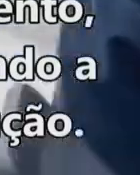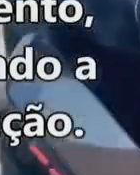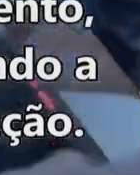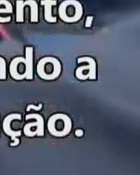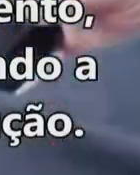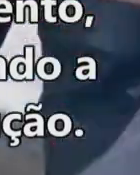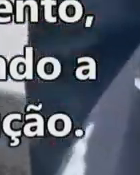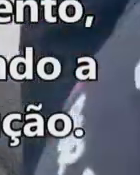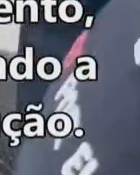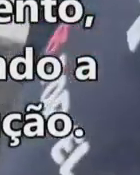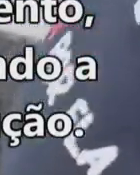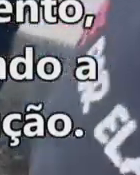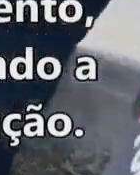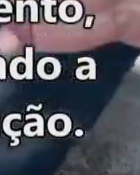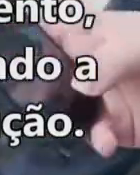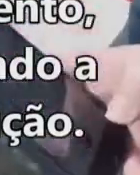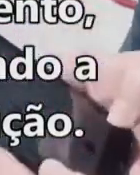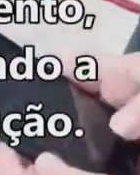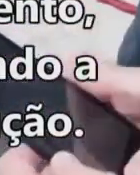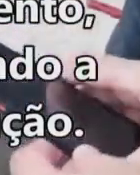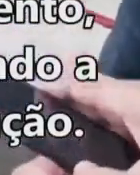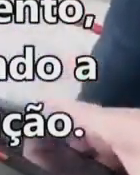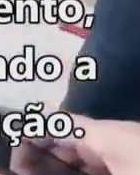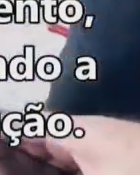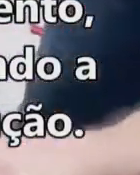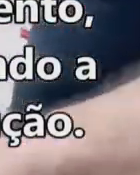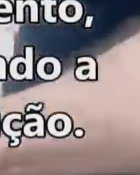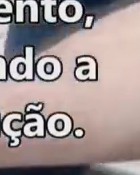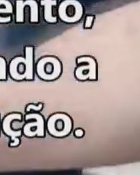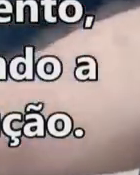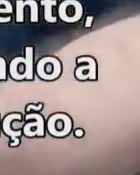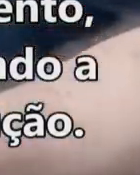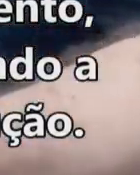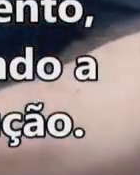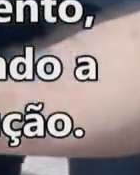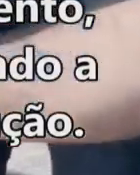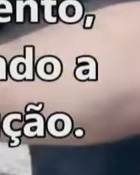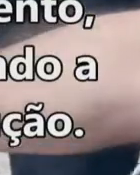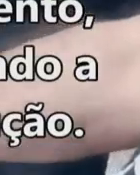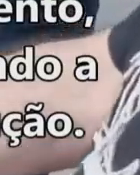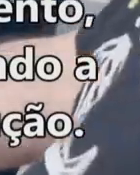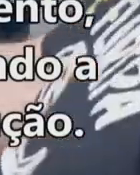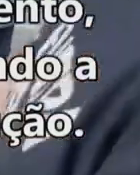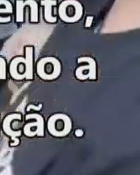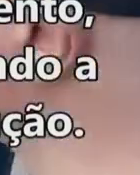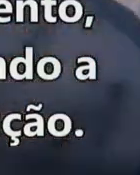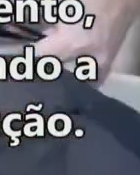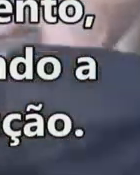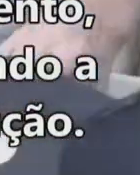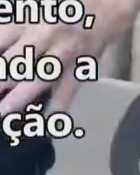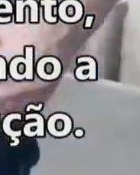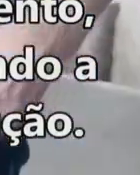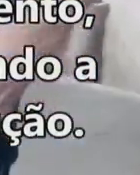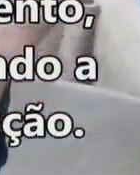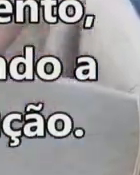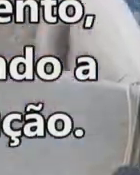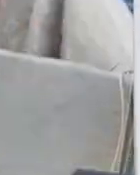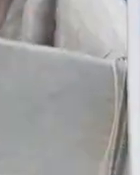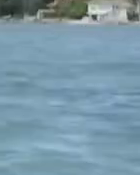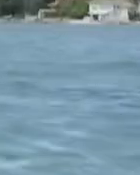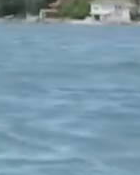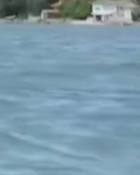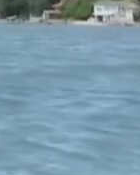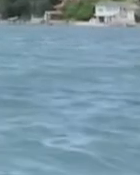rendimento o que abre um mercado gigantesco possibilitando a expansão da atividade e crescimento na produção